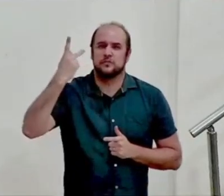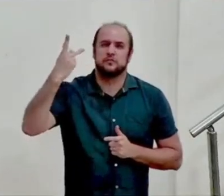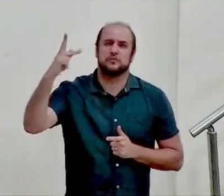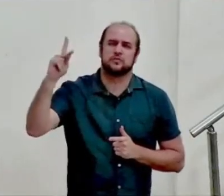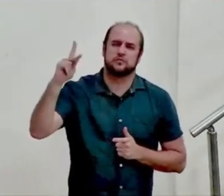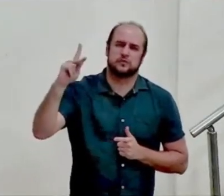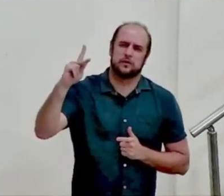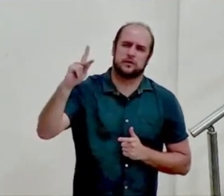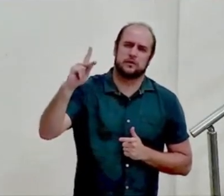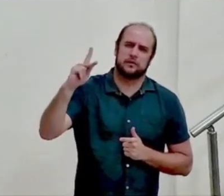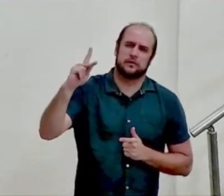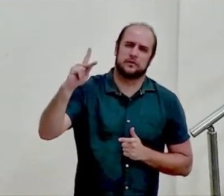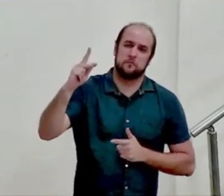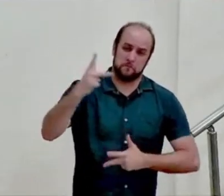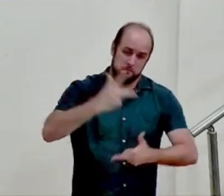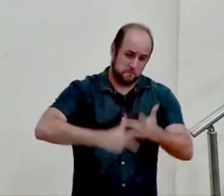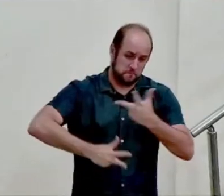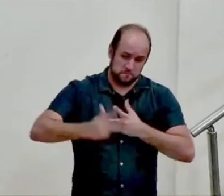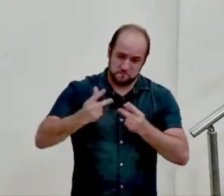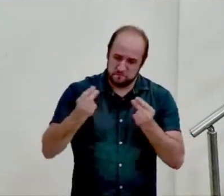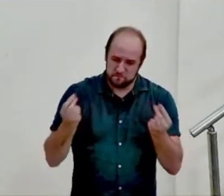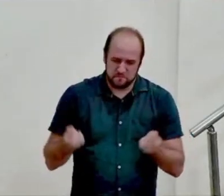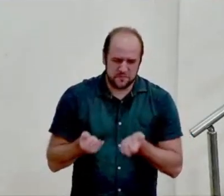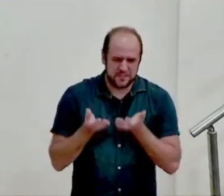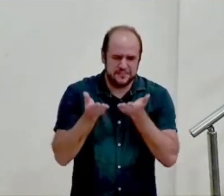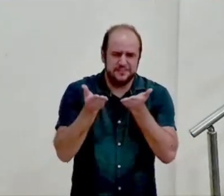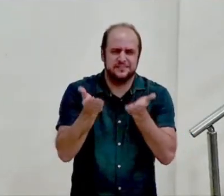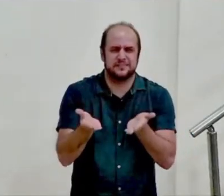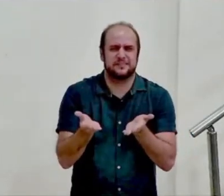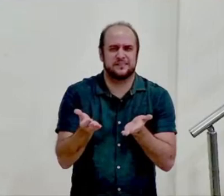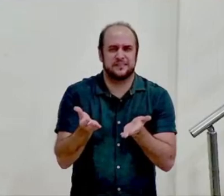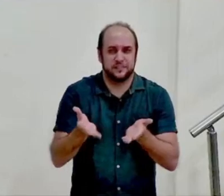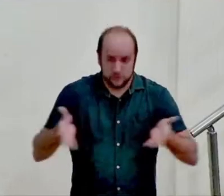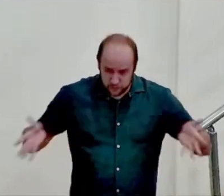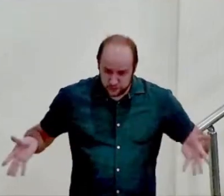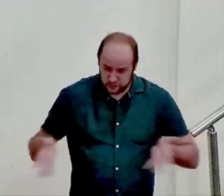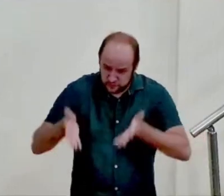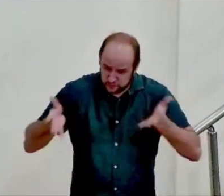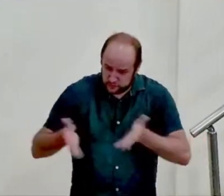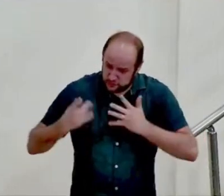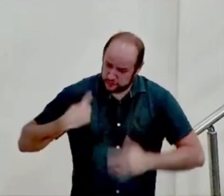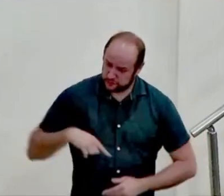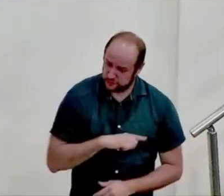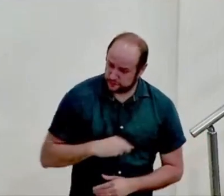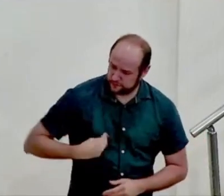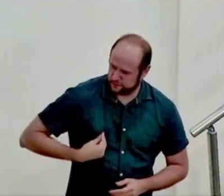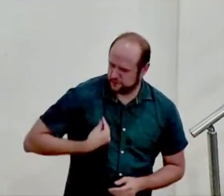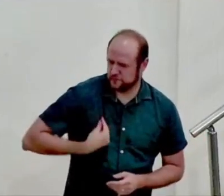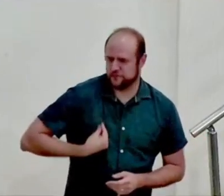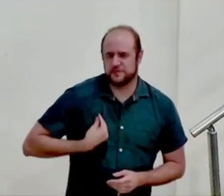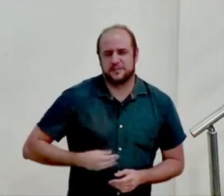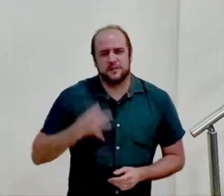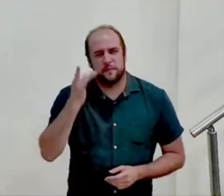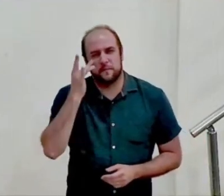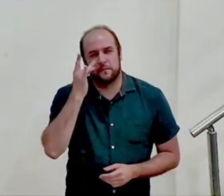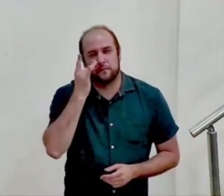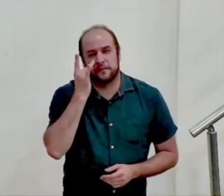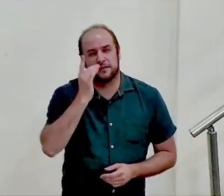um presente que nos capacita a viver na presença de Deus